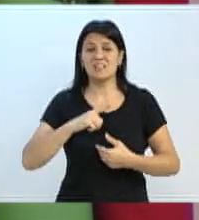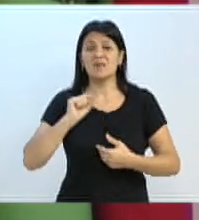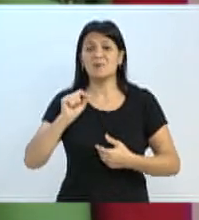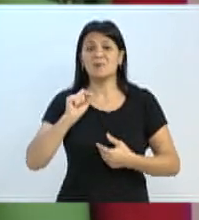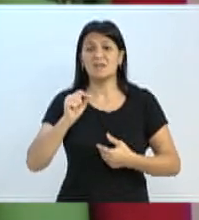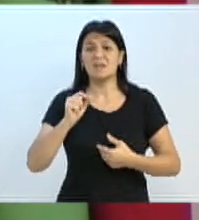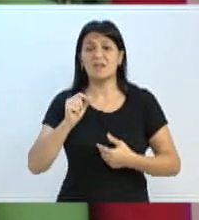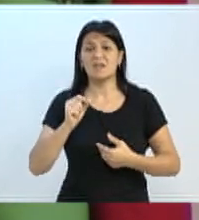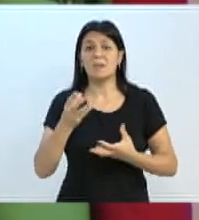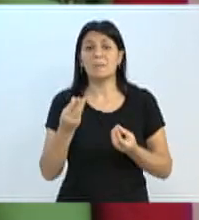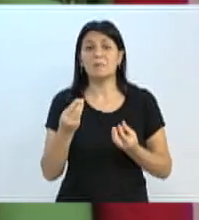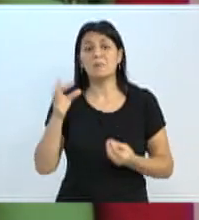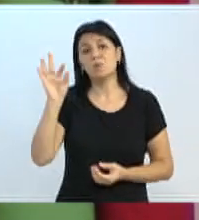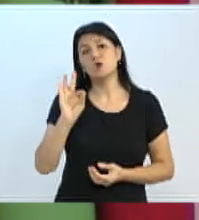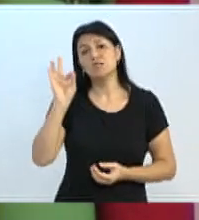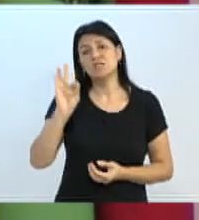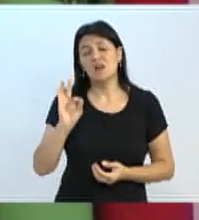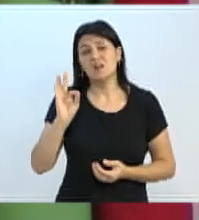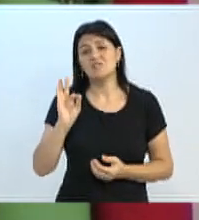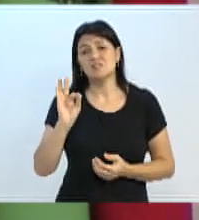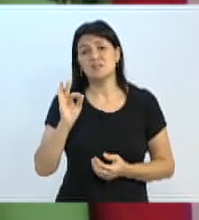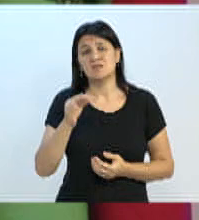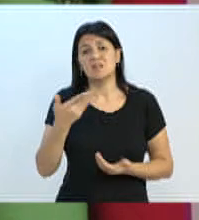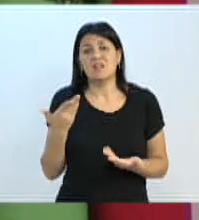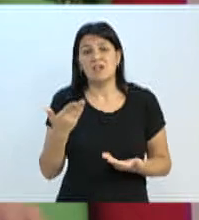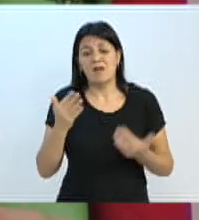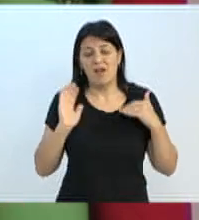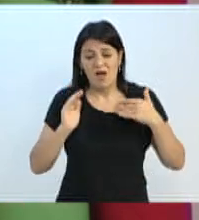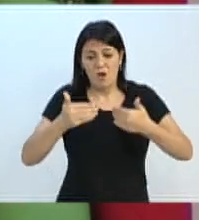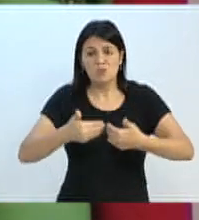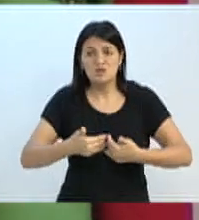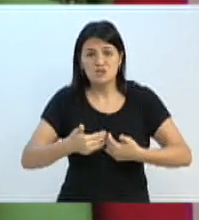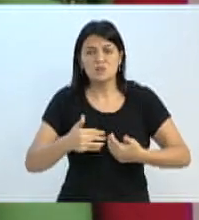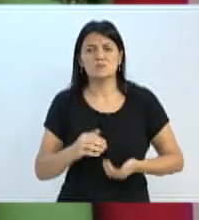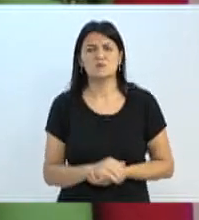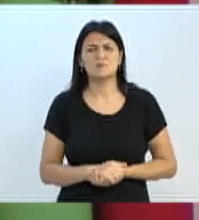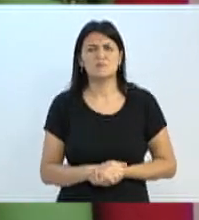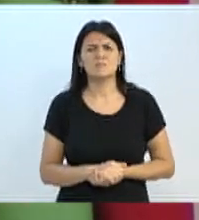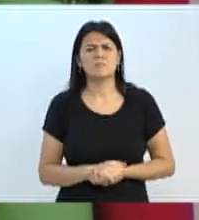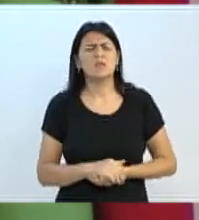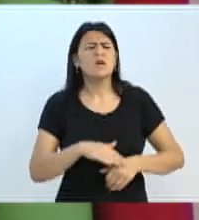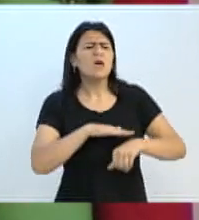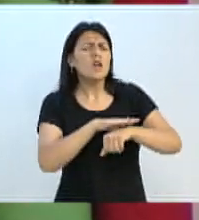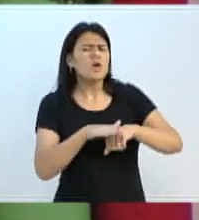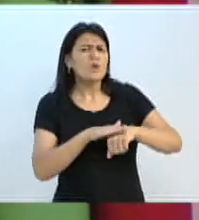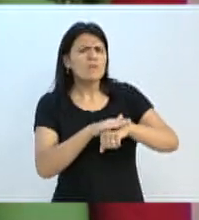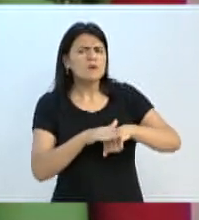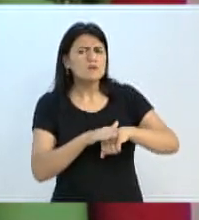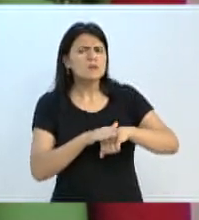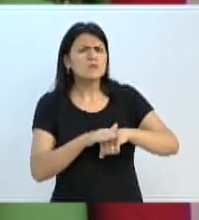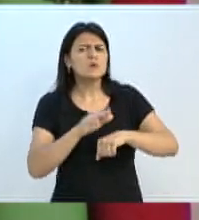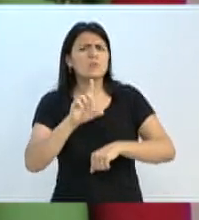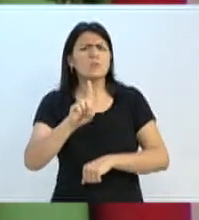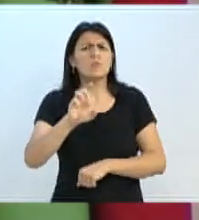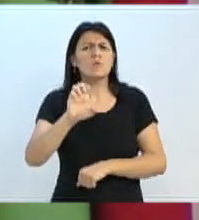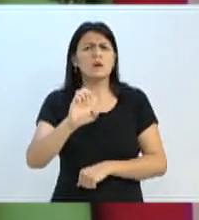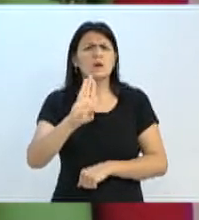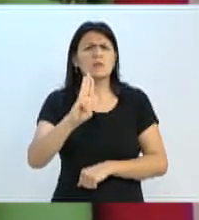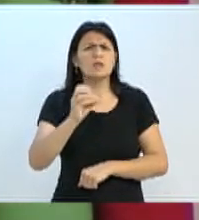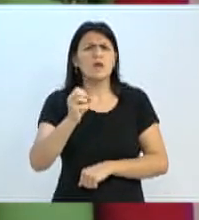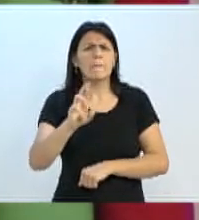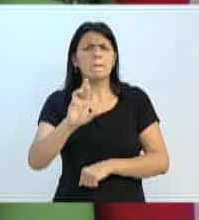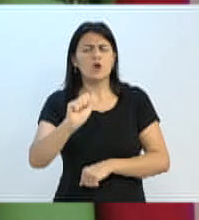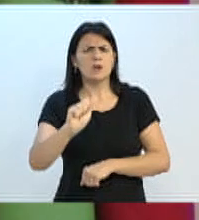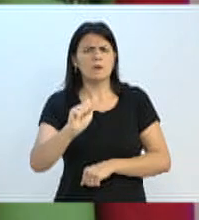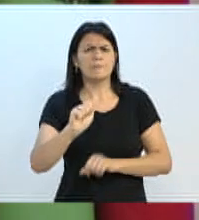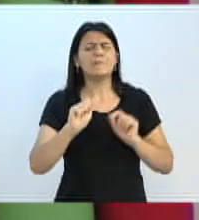E conversando com a doutora Débora, da Promotoria da Justiça, porque o que acontece hoje na Policlínica?